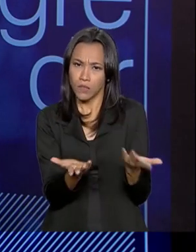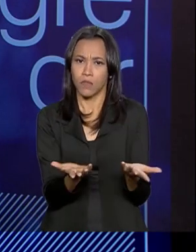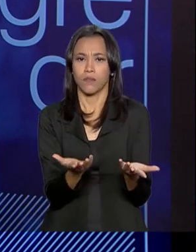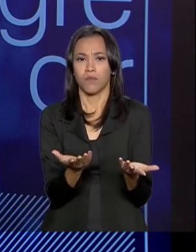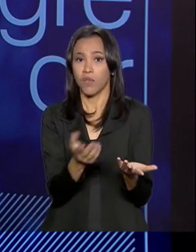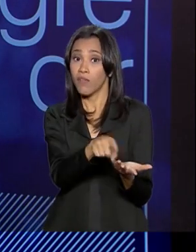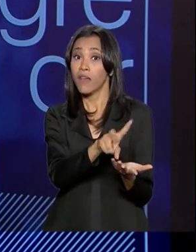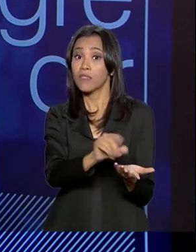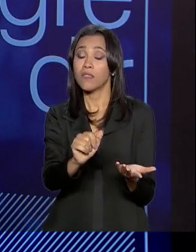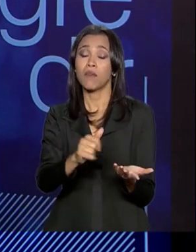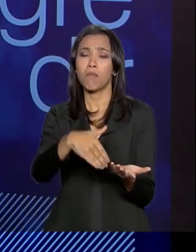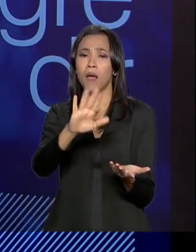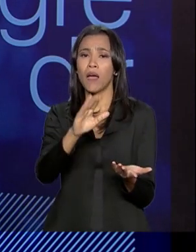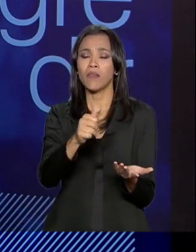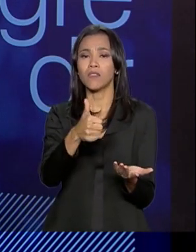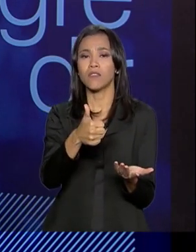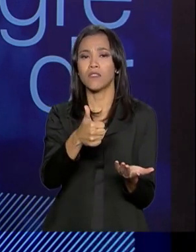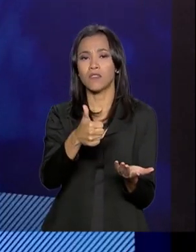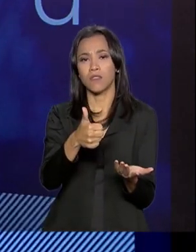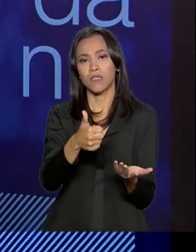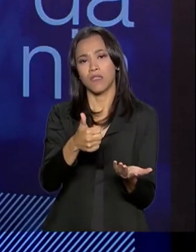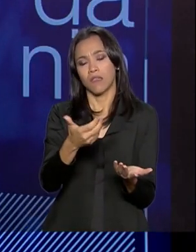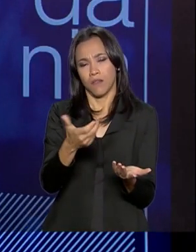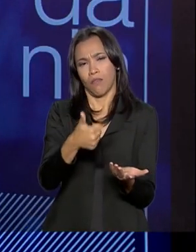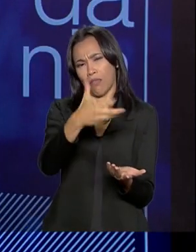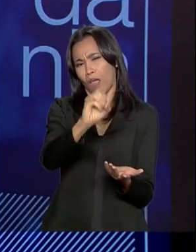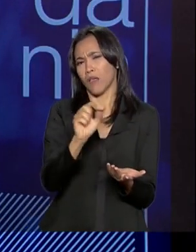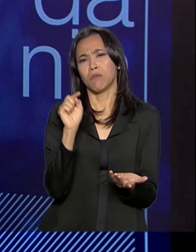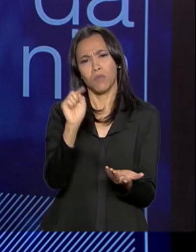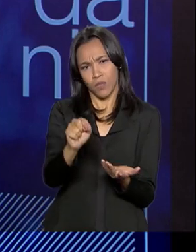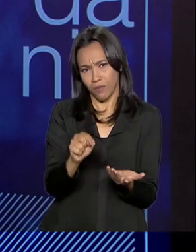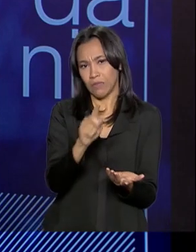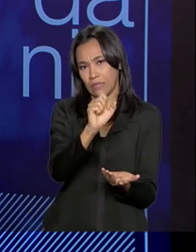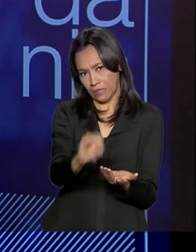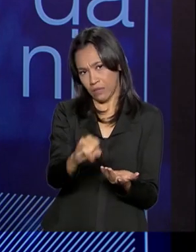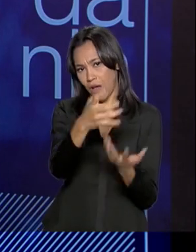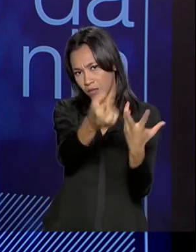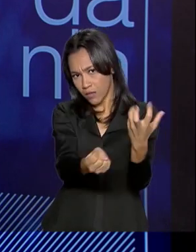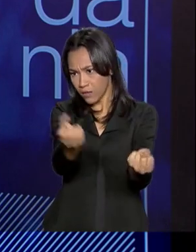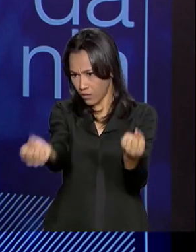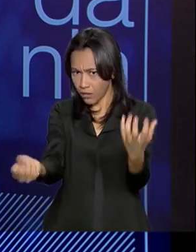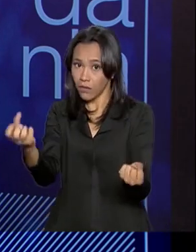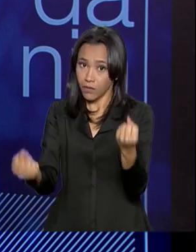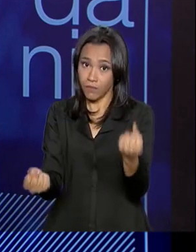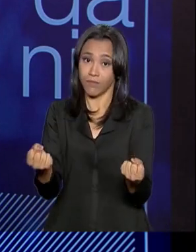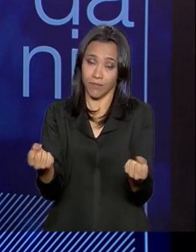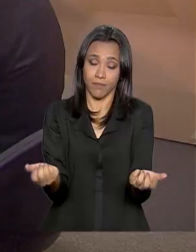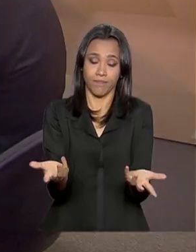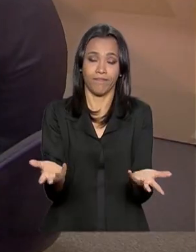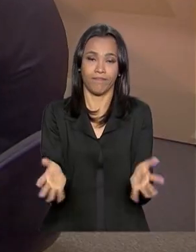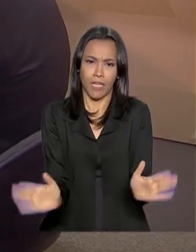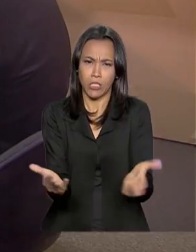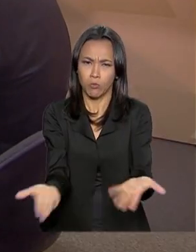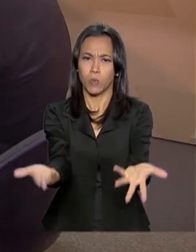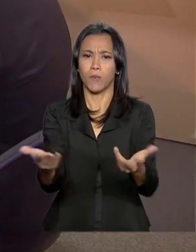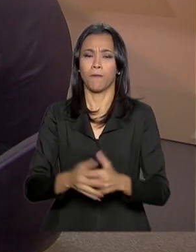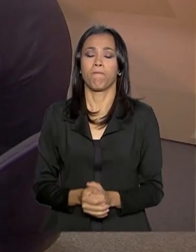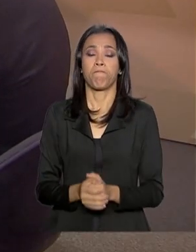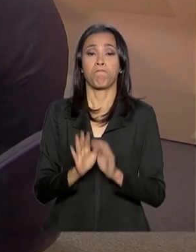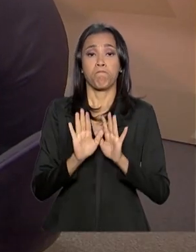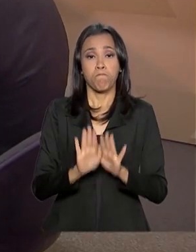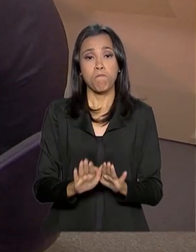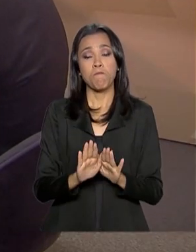atletas apoiados por essa modalidade de estímulo. Mas